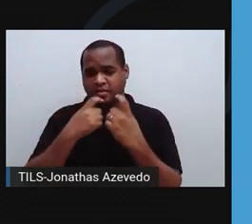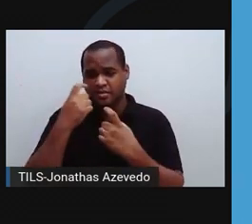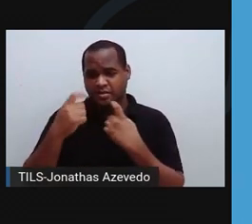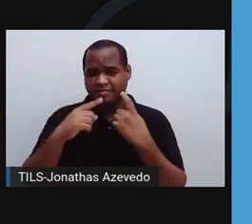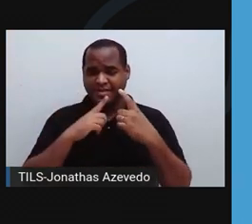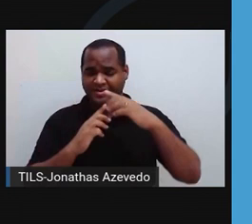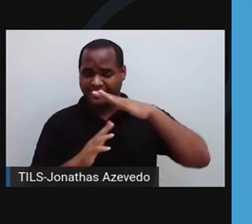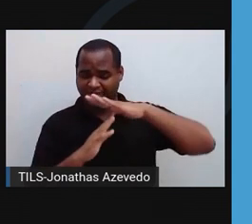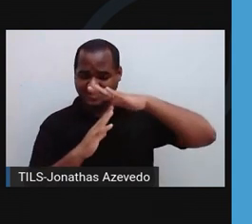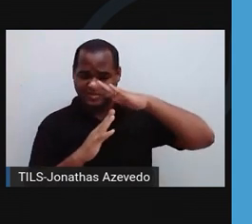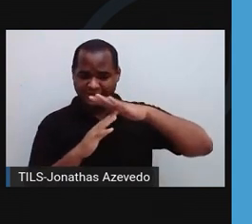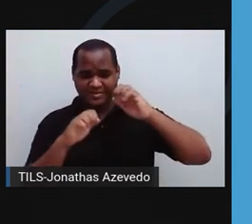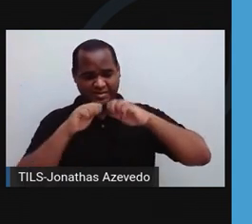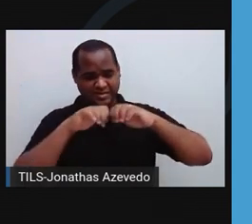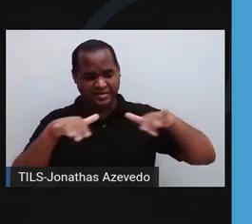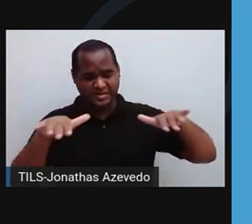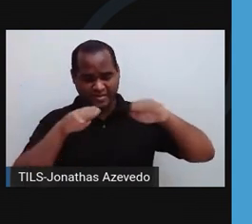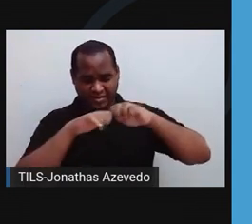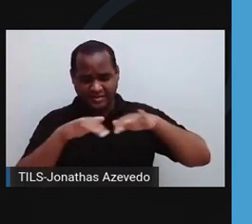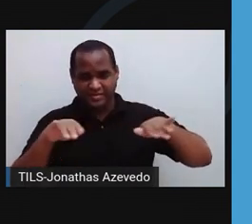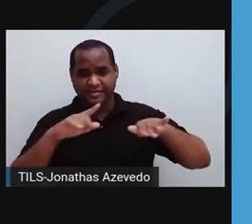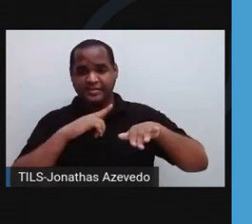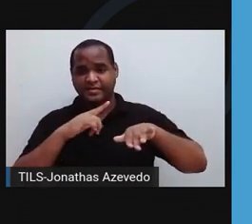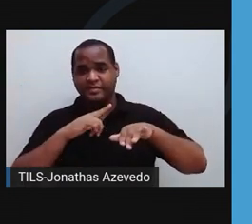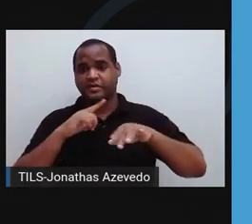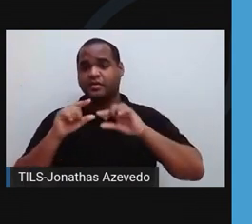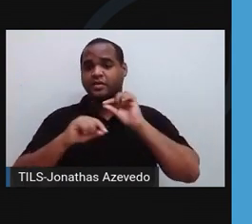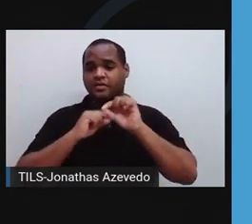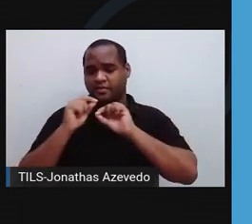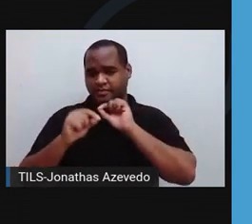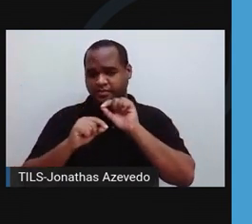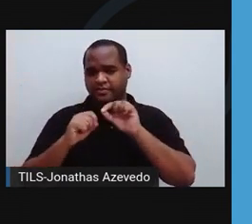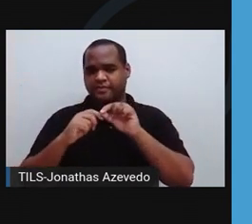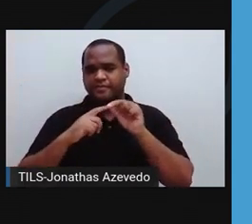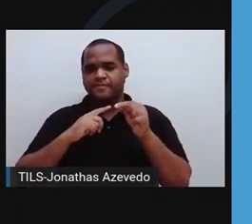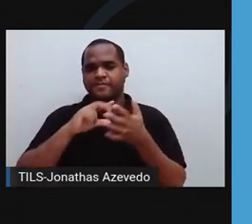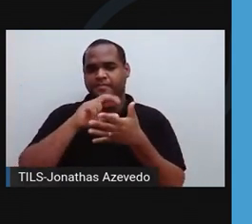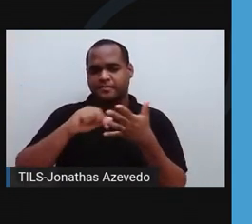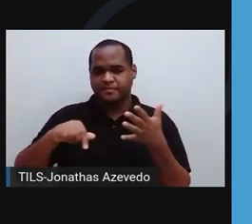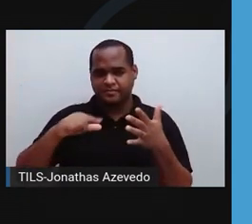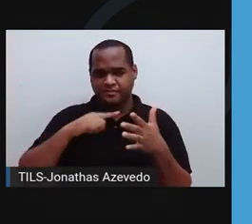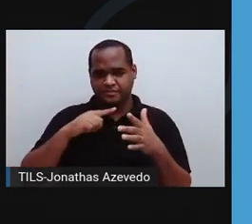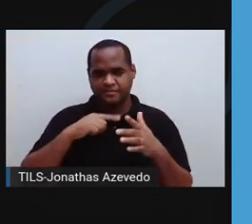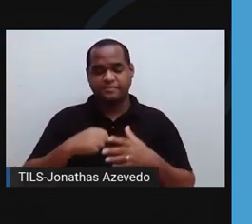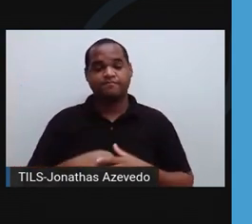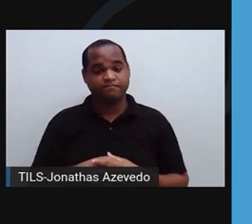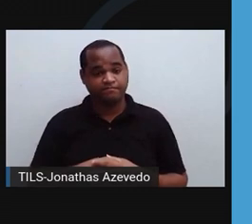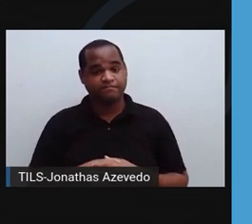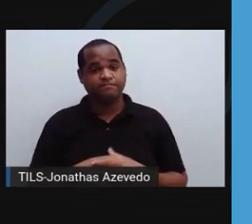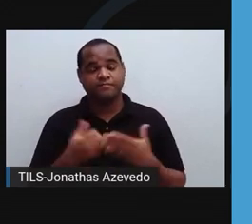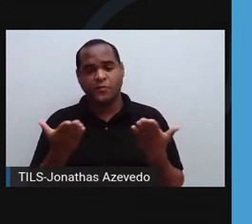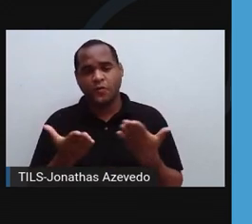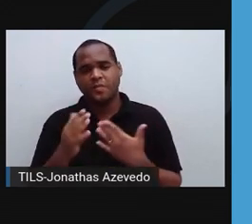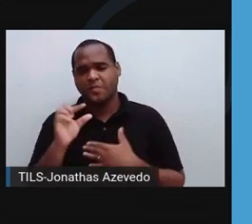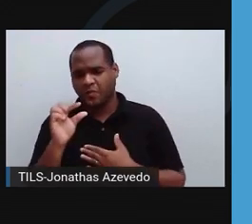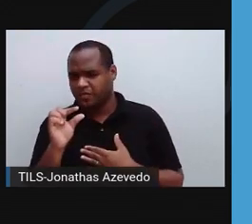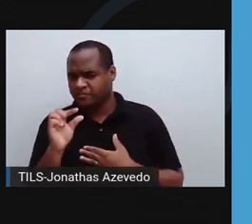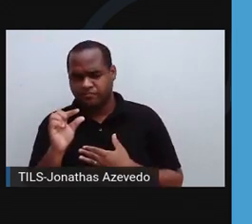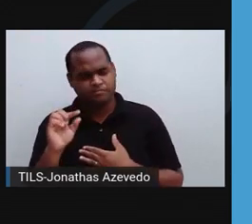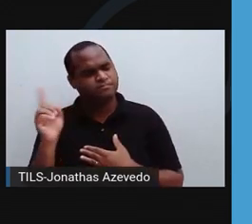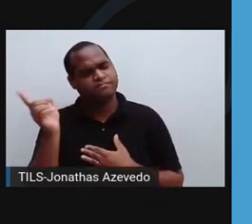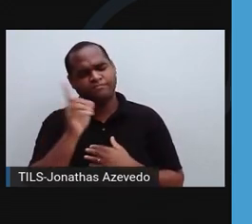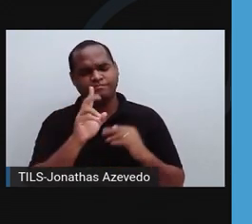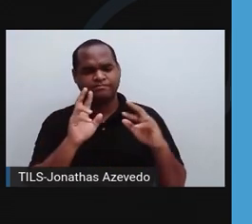ao ponto de infectar muita gente além de surtos em pequenos núcleos em ambientes hospitalares. Isso não é pouco, vale frisar. E como